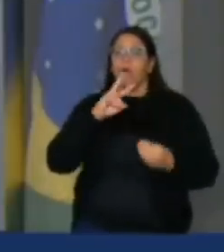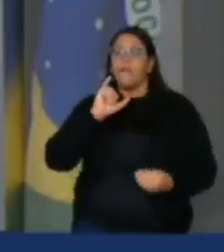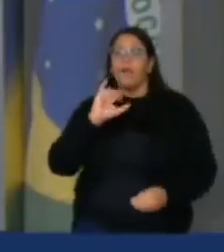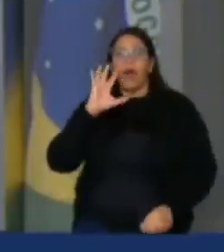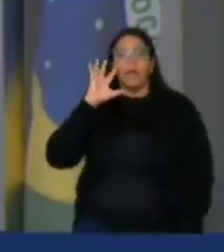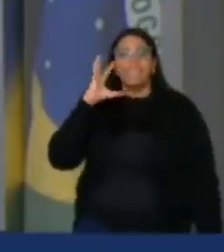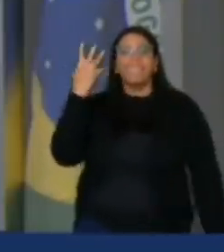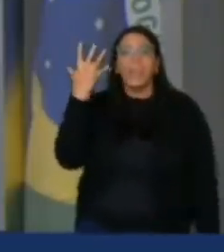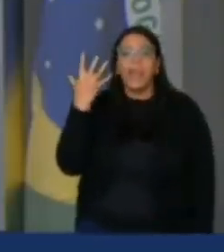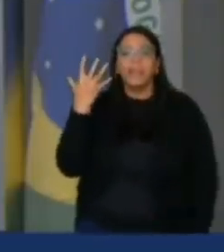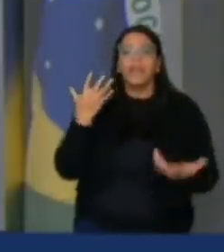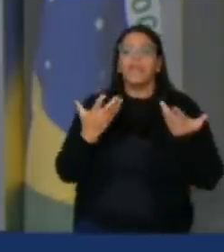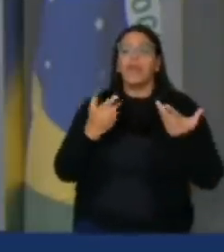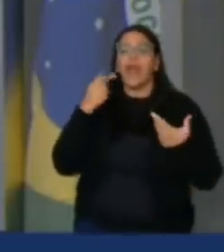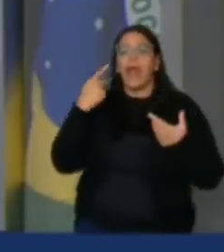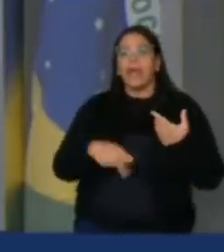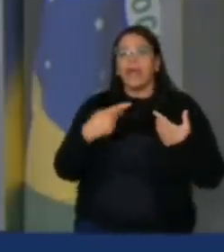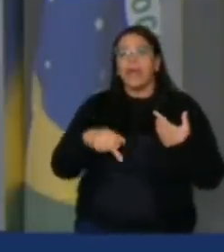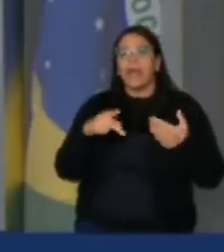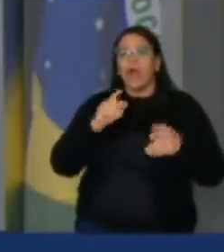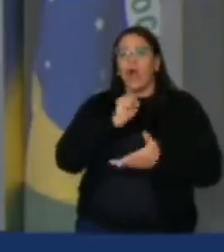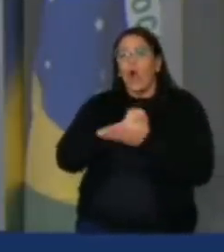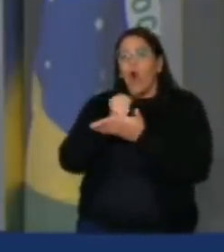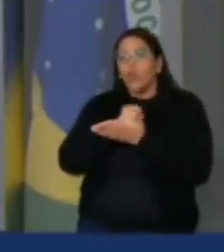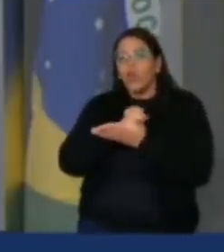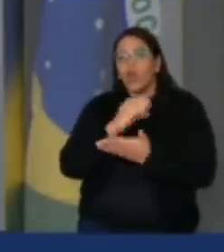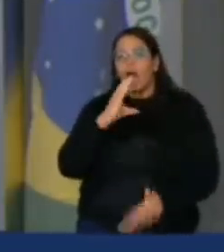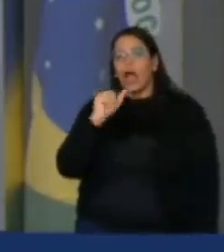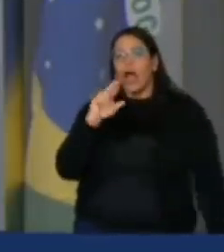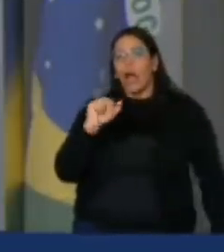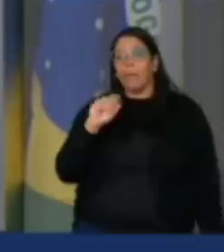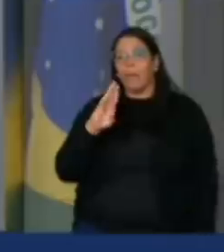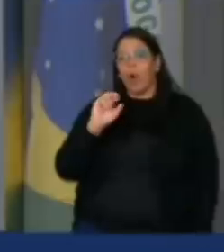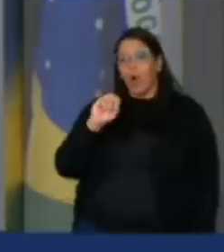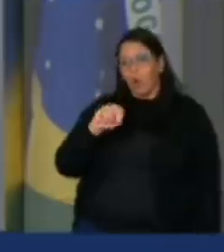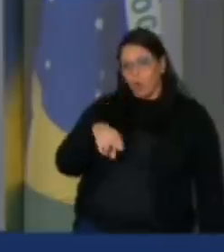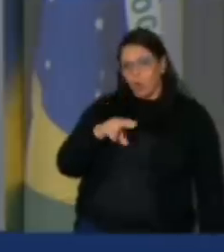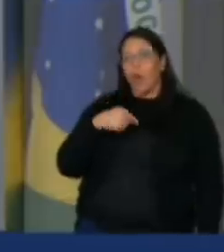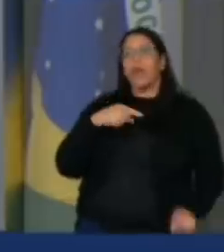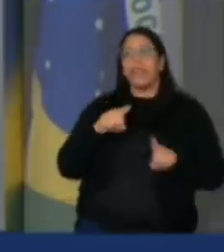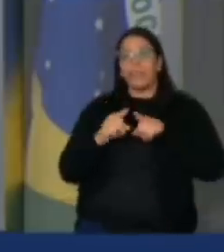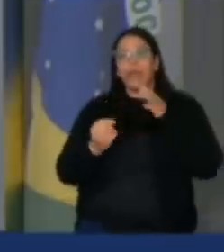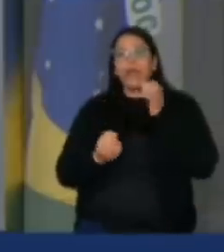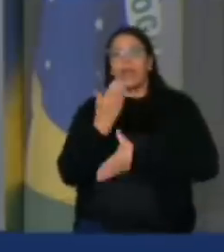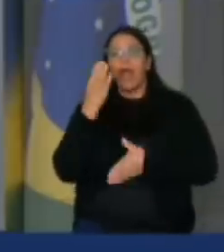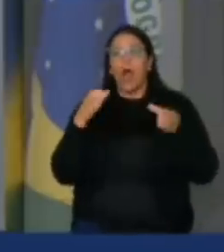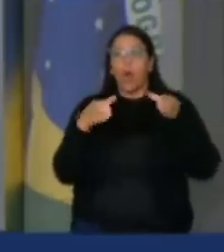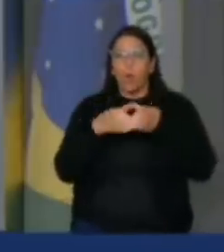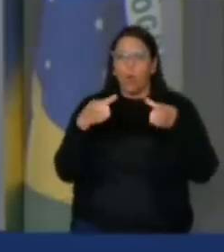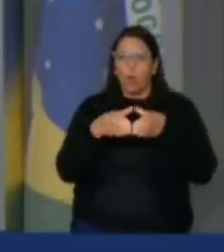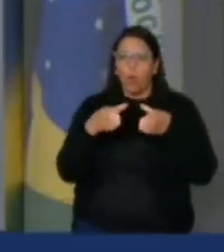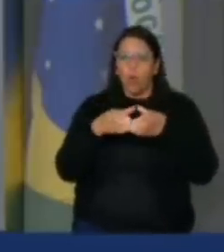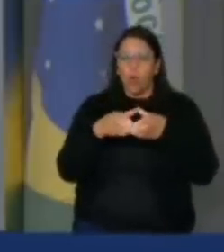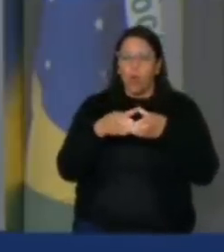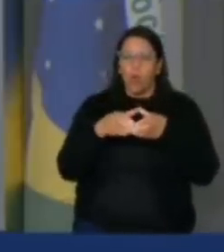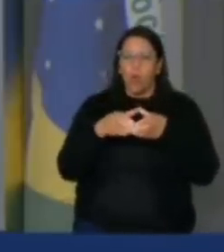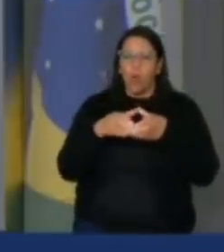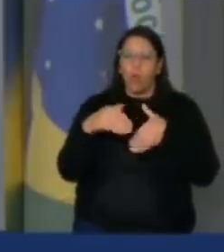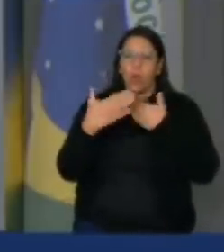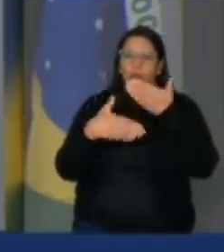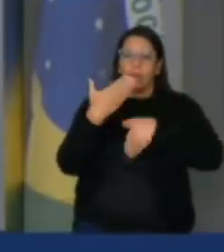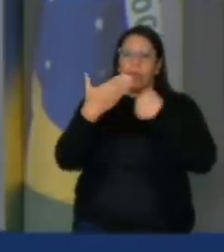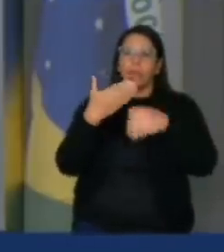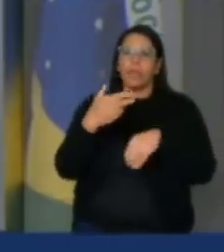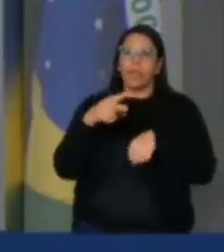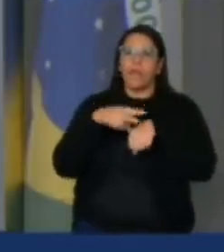esse crédito de carbono internamente. Também existe uma criação de um comitê interministerial da mudança do clima e crescimento verde,